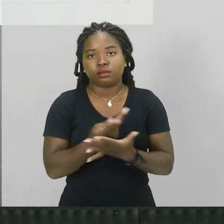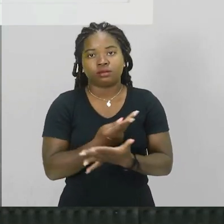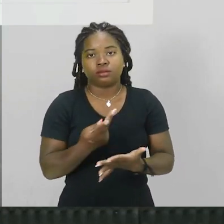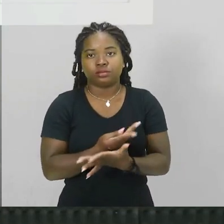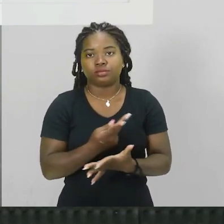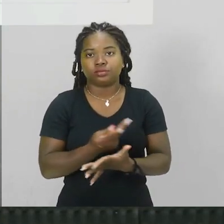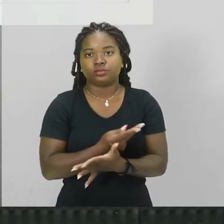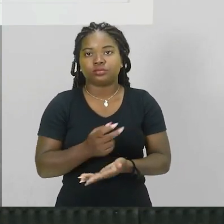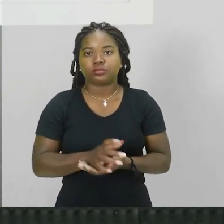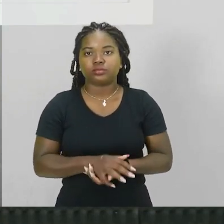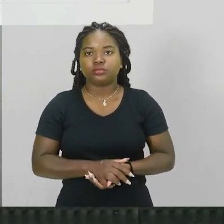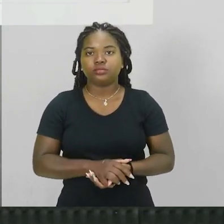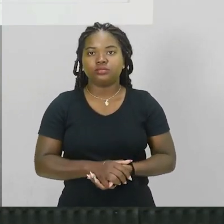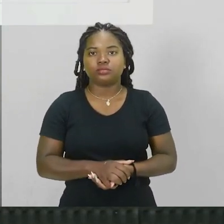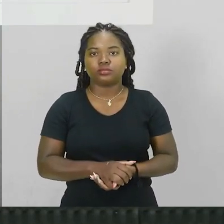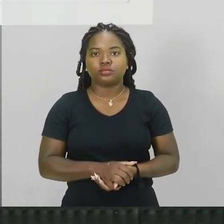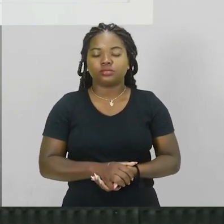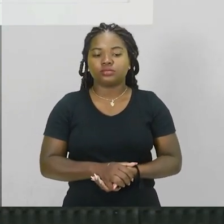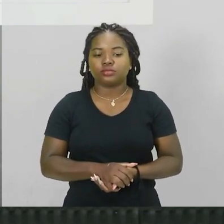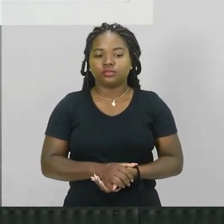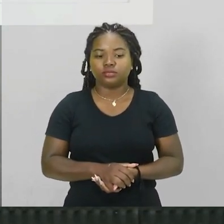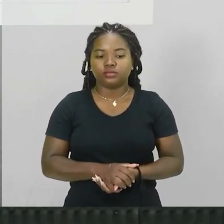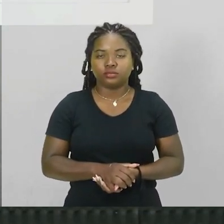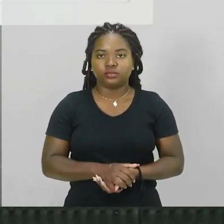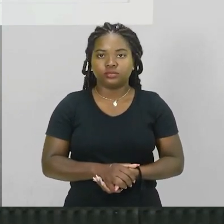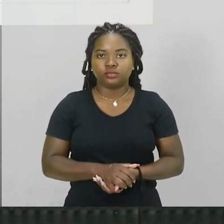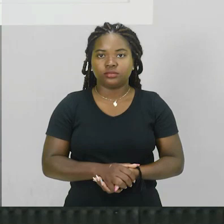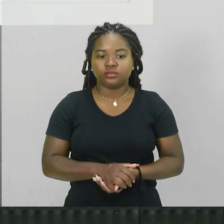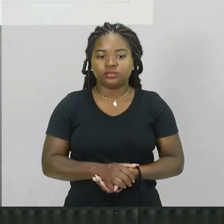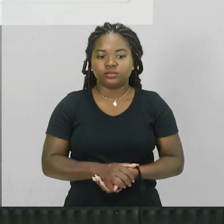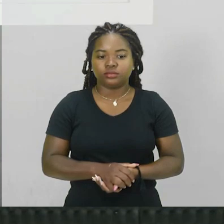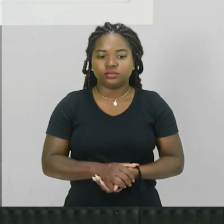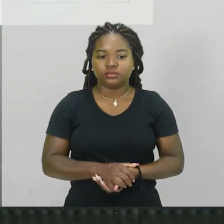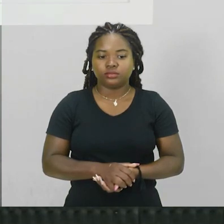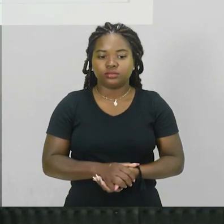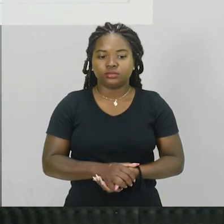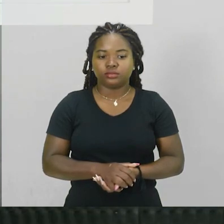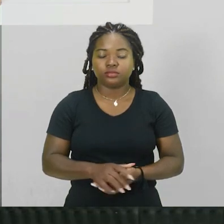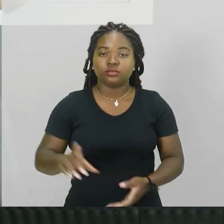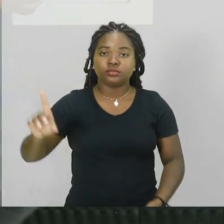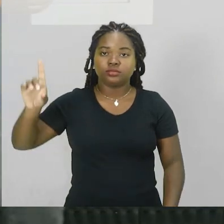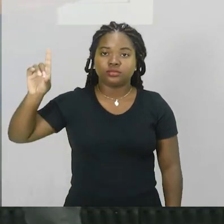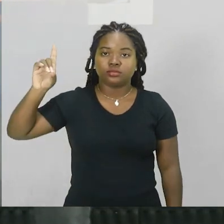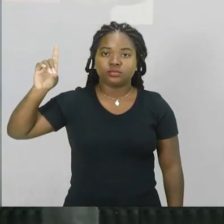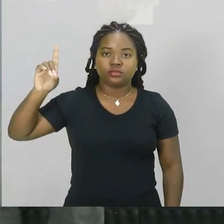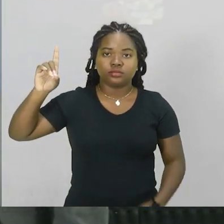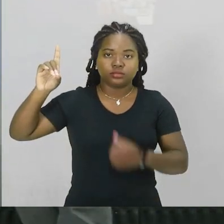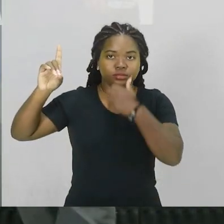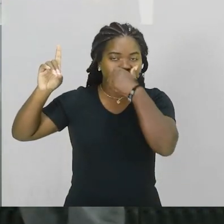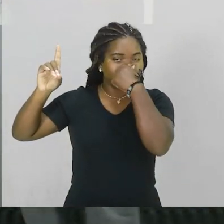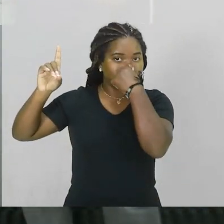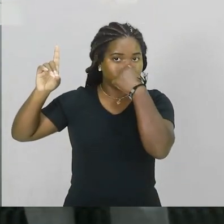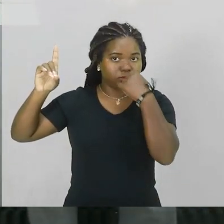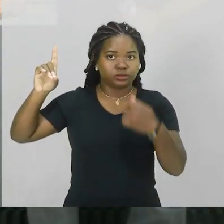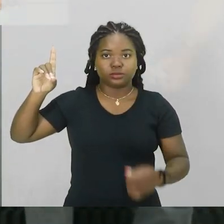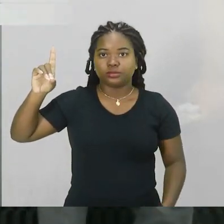para poder ver quais são as cores que tem naquela luz não isso que acontece certo? letra D difusão né? a